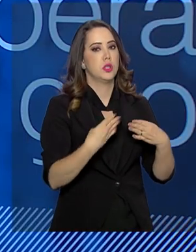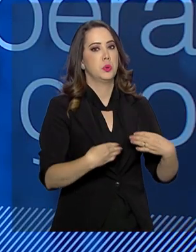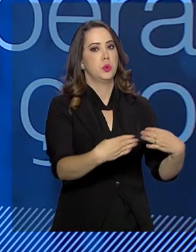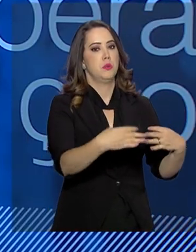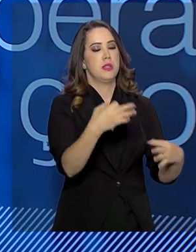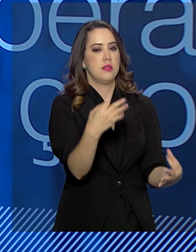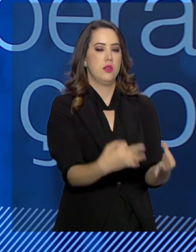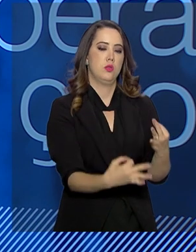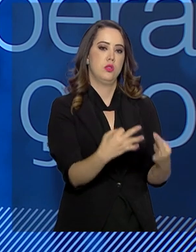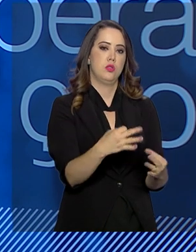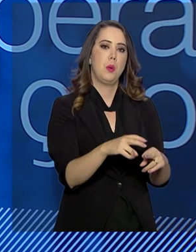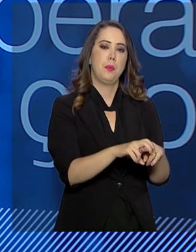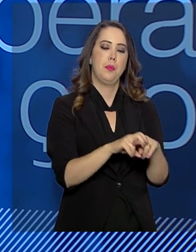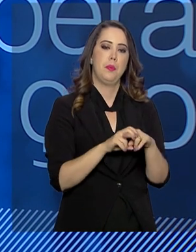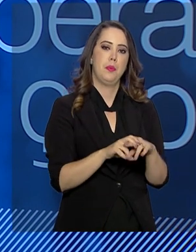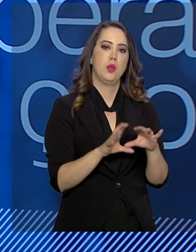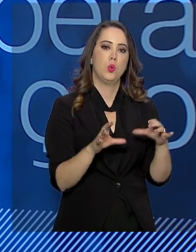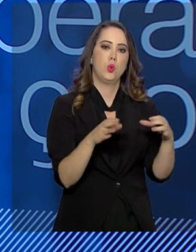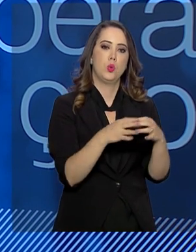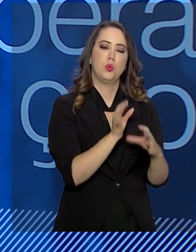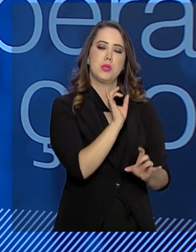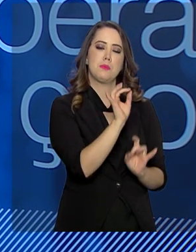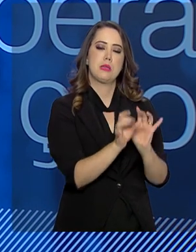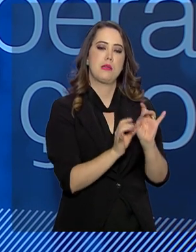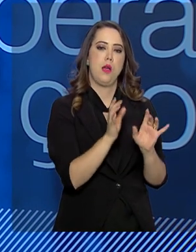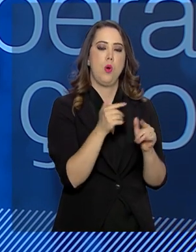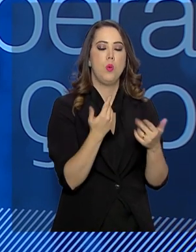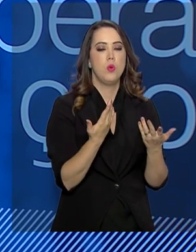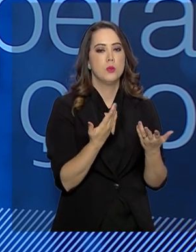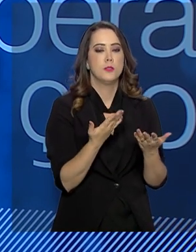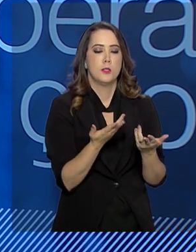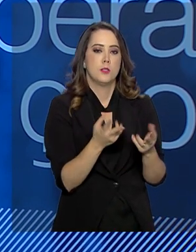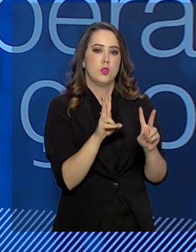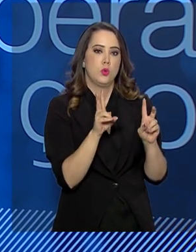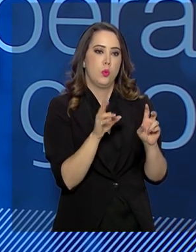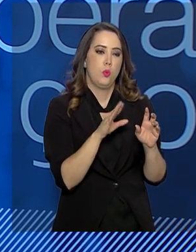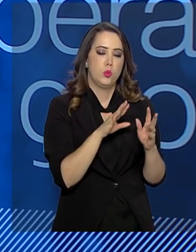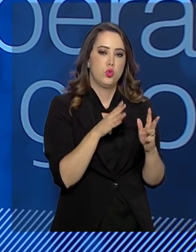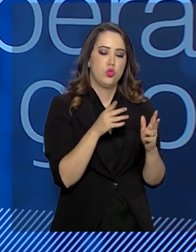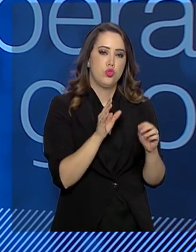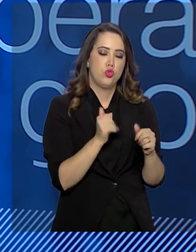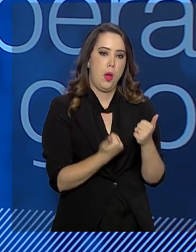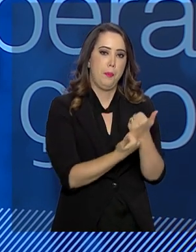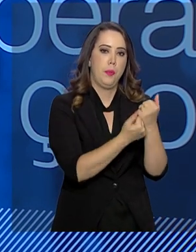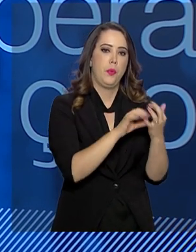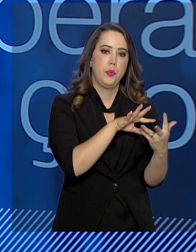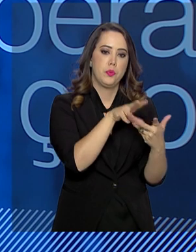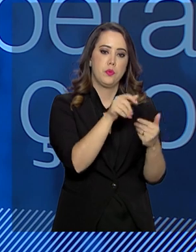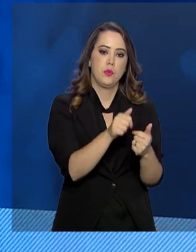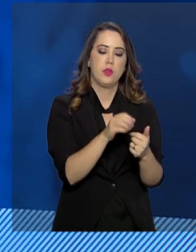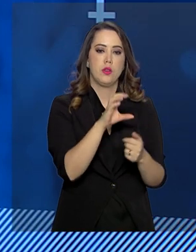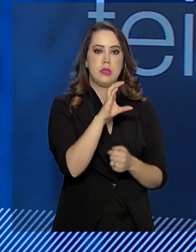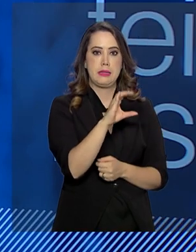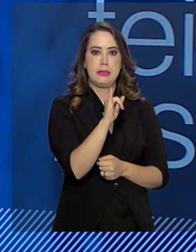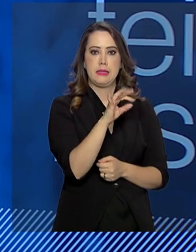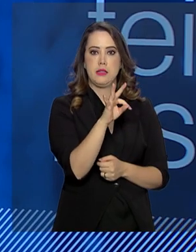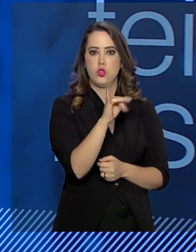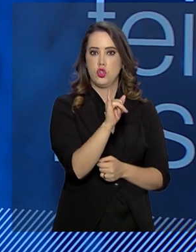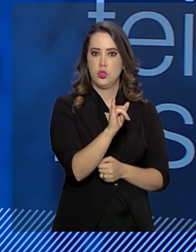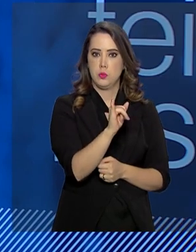pela assessoria especial internacional, a Cinti, que está